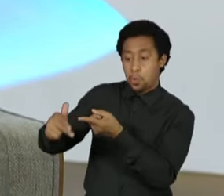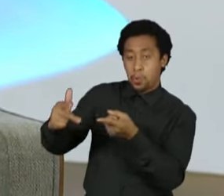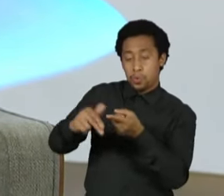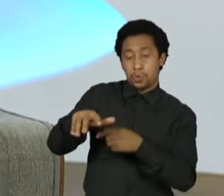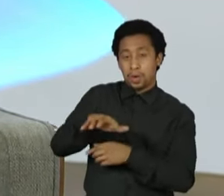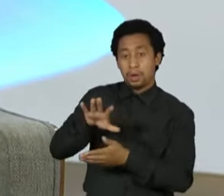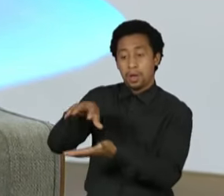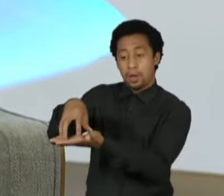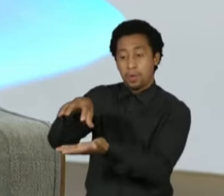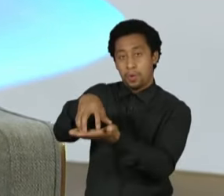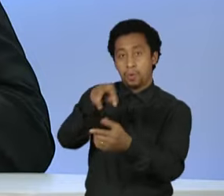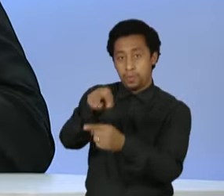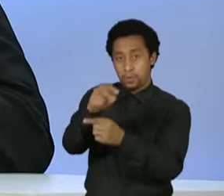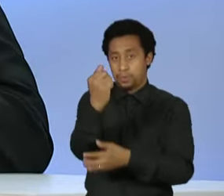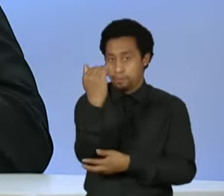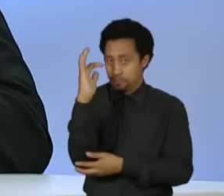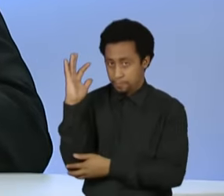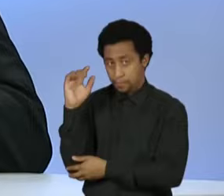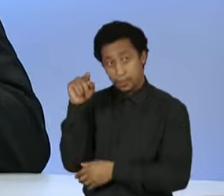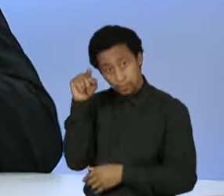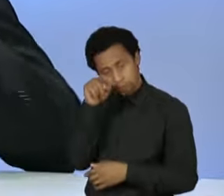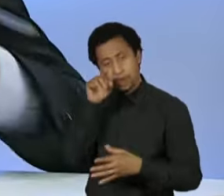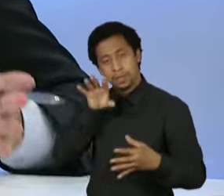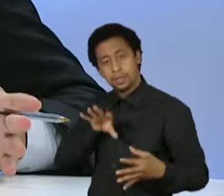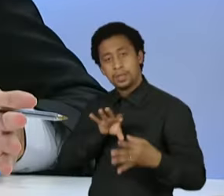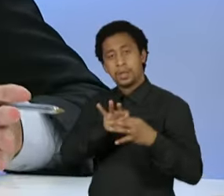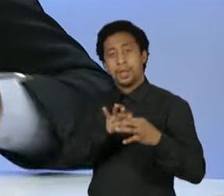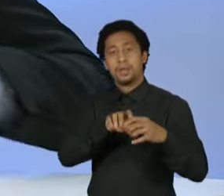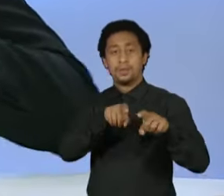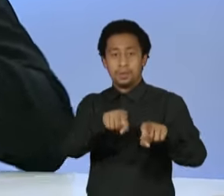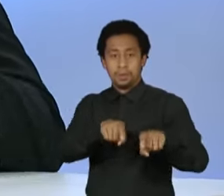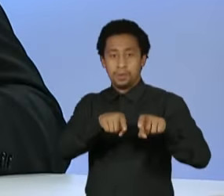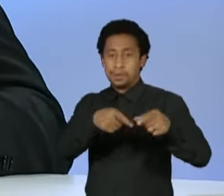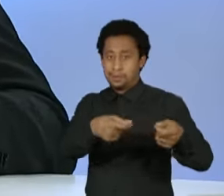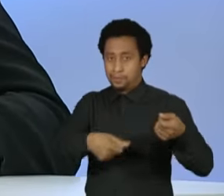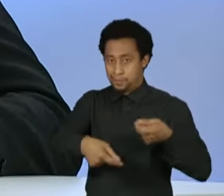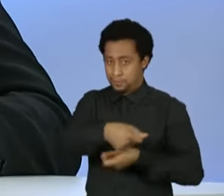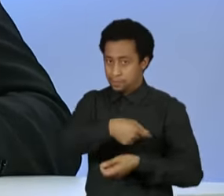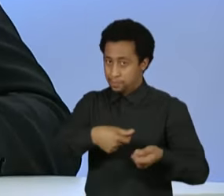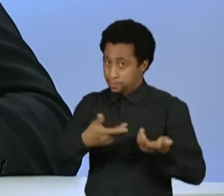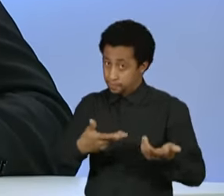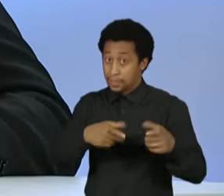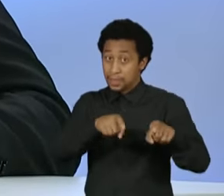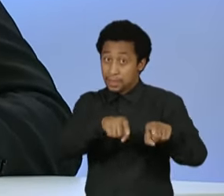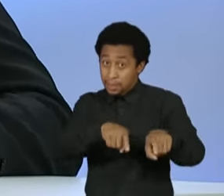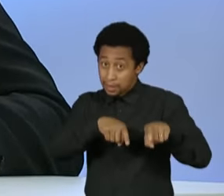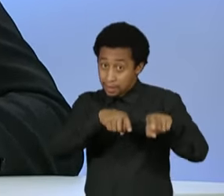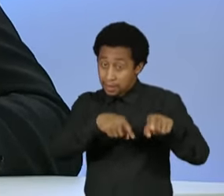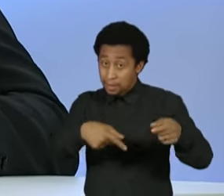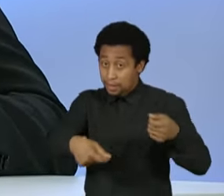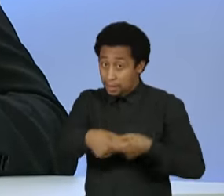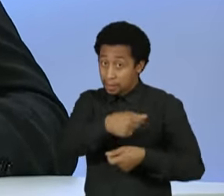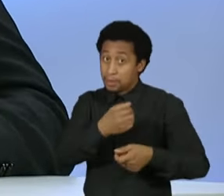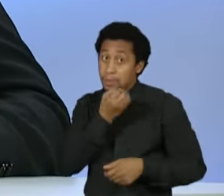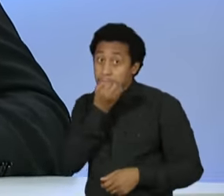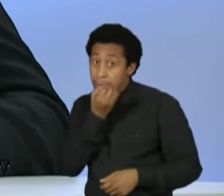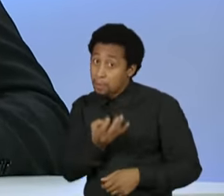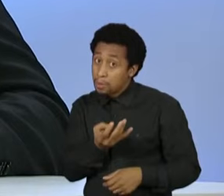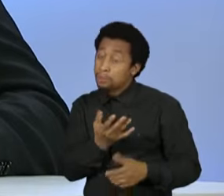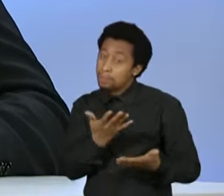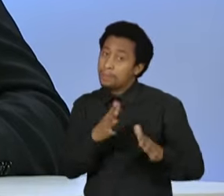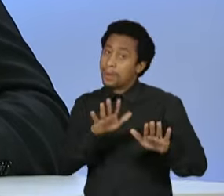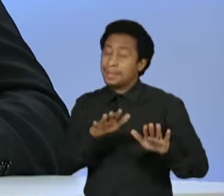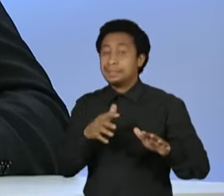A senhora é ligada ao agronegócio, que por mais que se diga que o agro é pop, ainda existe muita dicotomia entre o